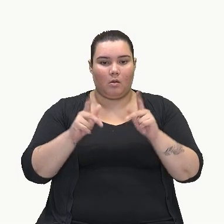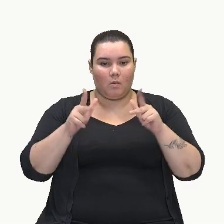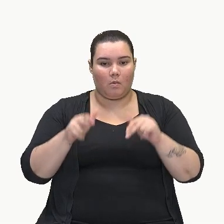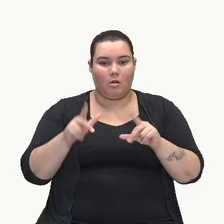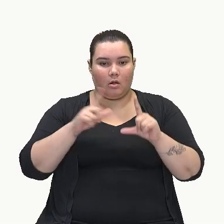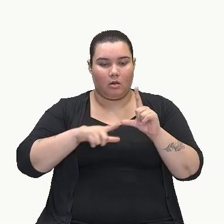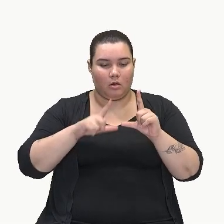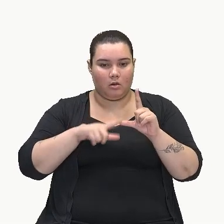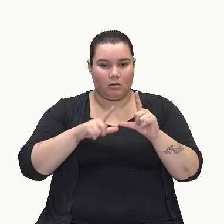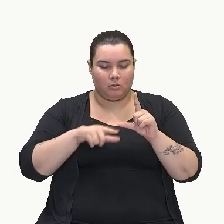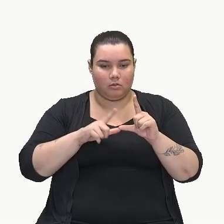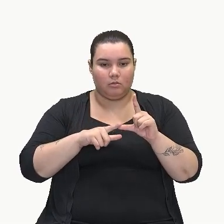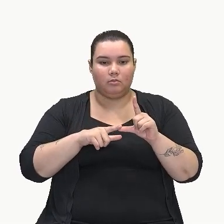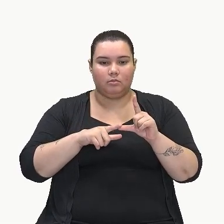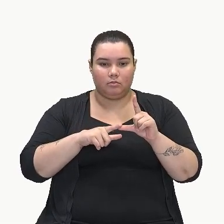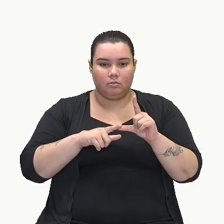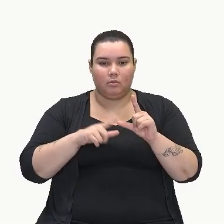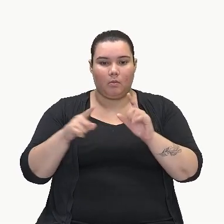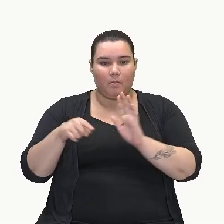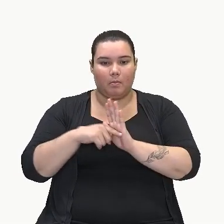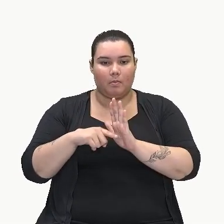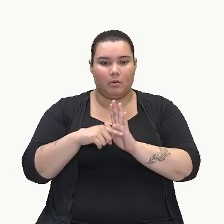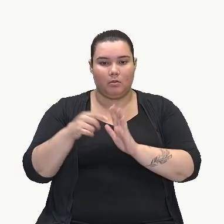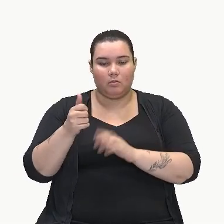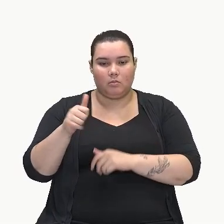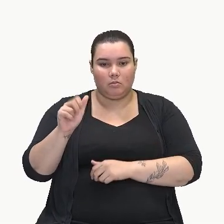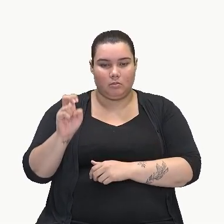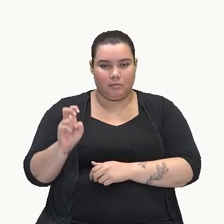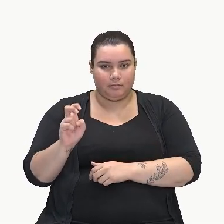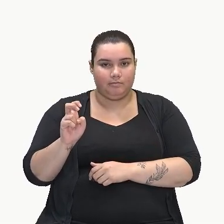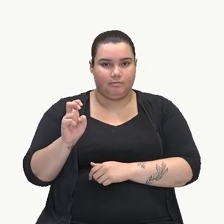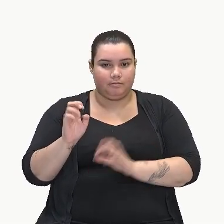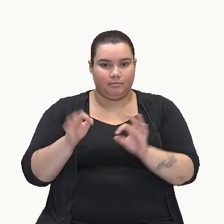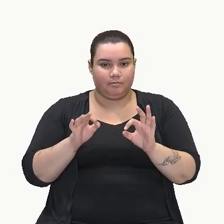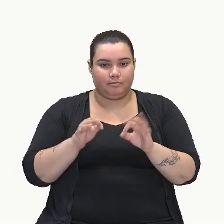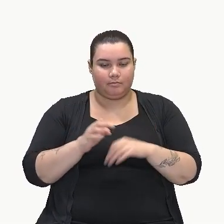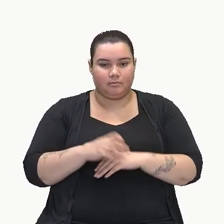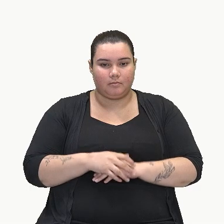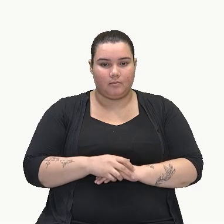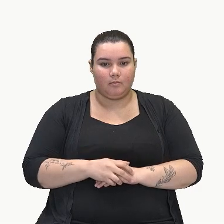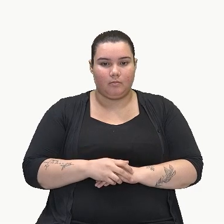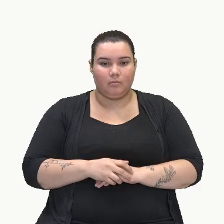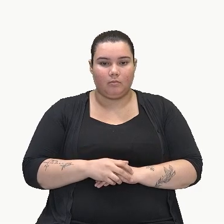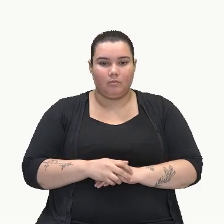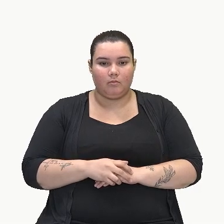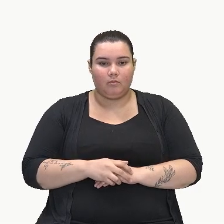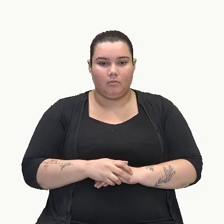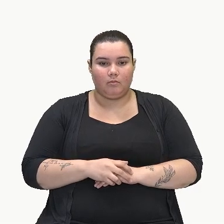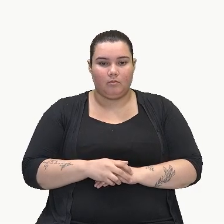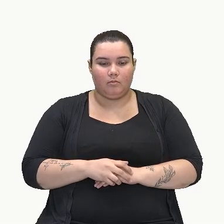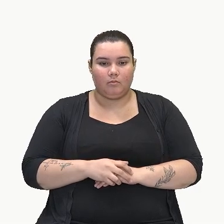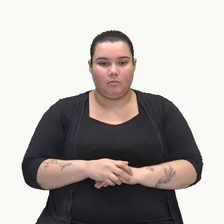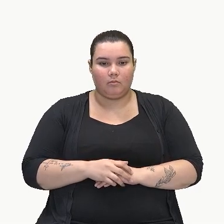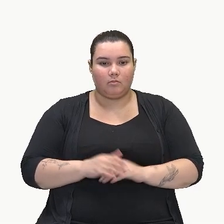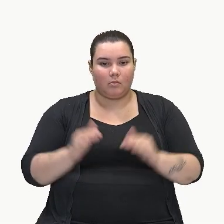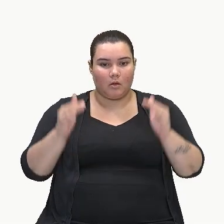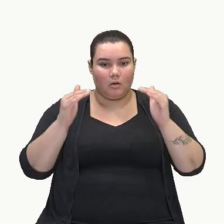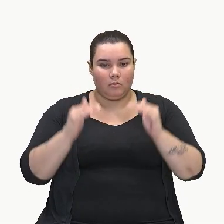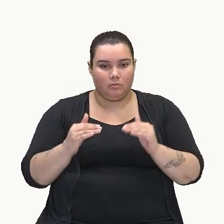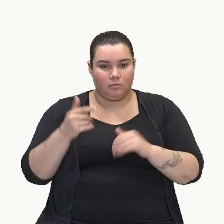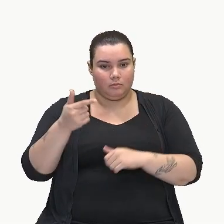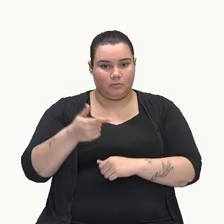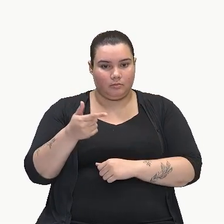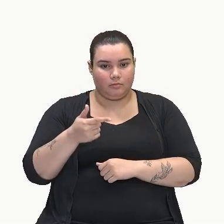literal do menos 15 que agora a gente fez o cálculo. Tá? Indo aqui para o próximo,